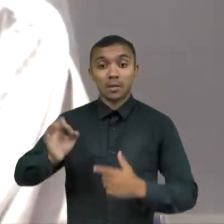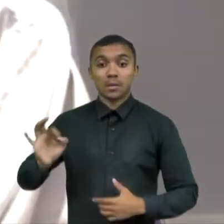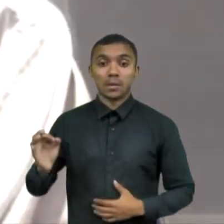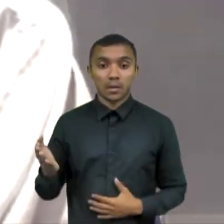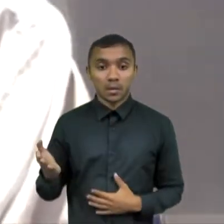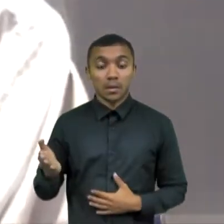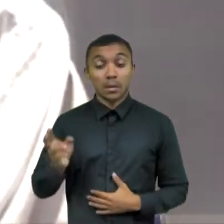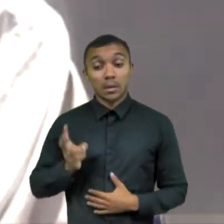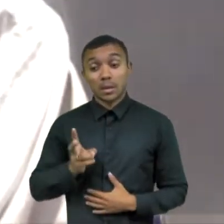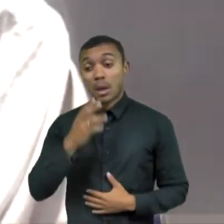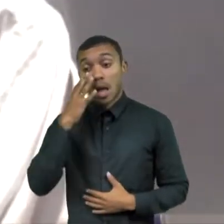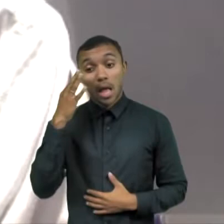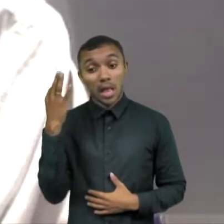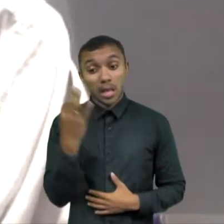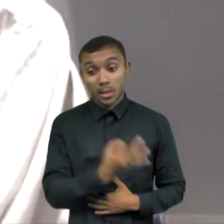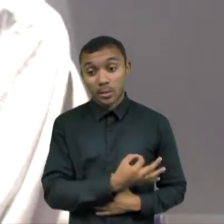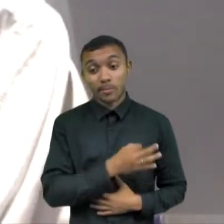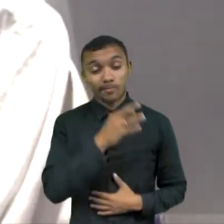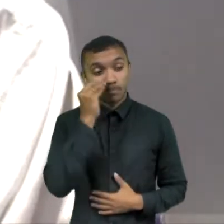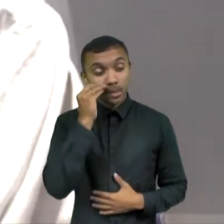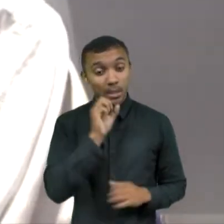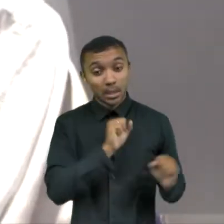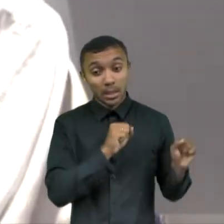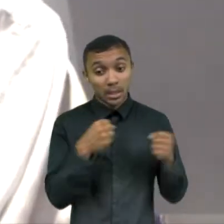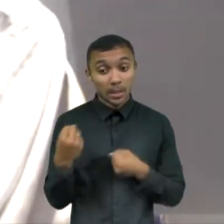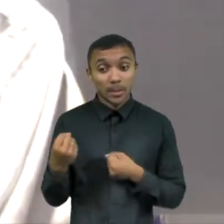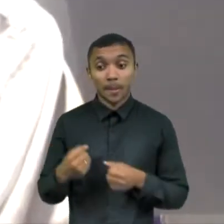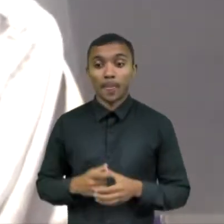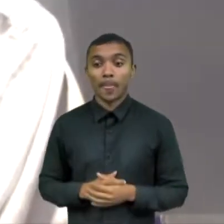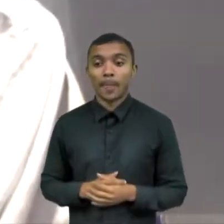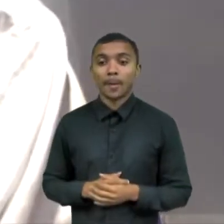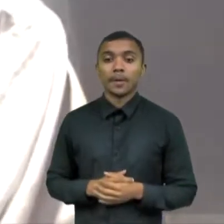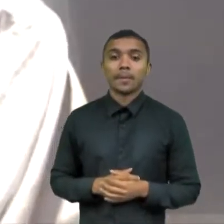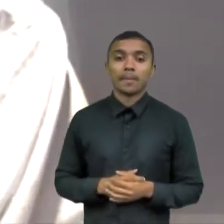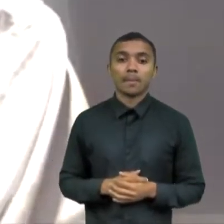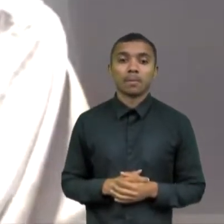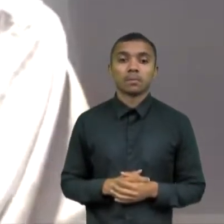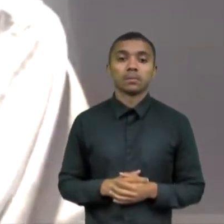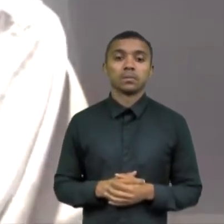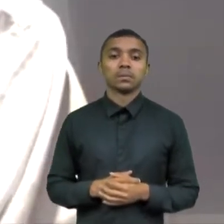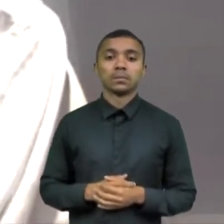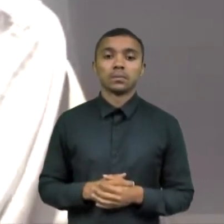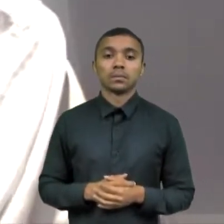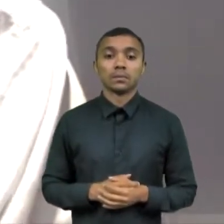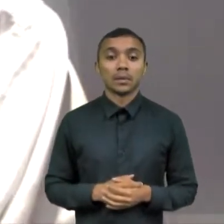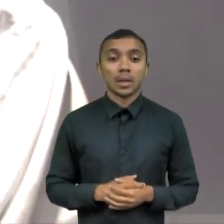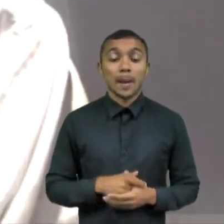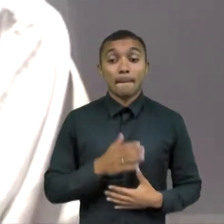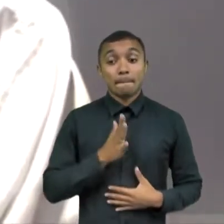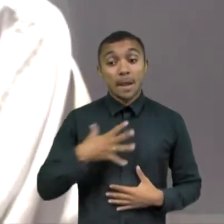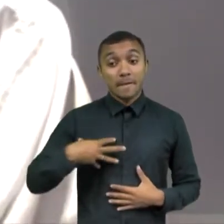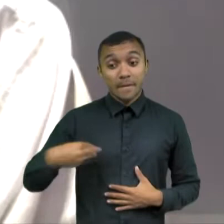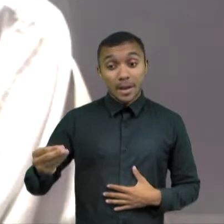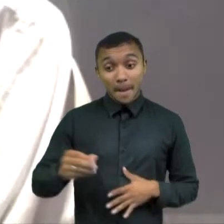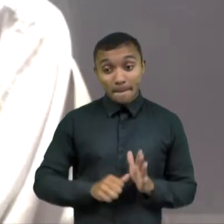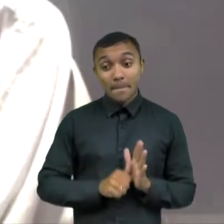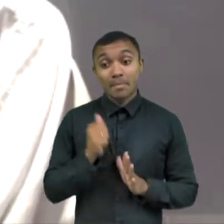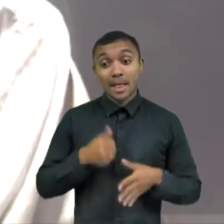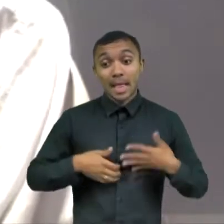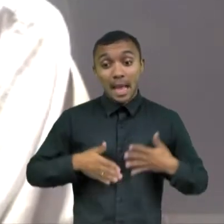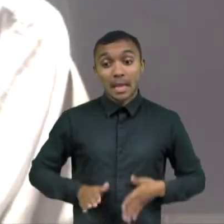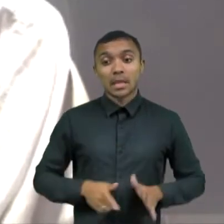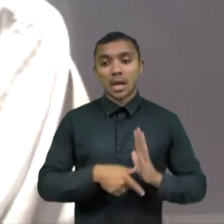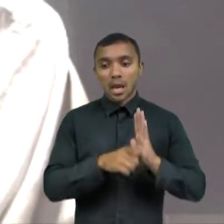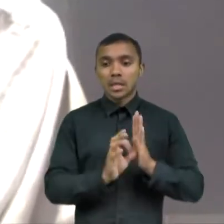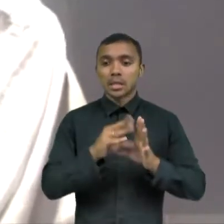elas é o máximo possível. Então, desde o nascimento da minha primeira filha, eu estava na sala de quarto